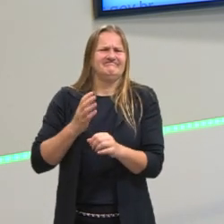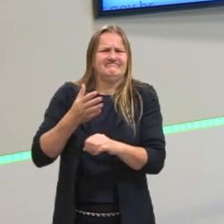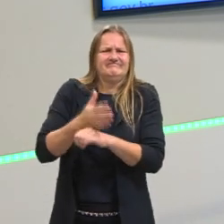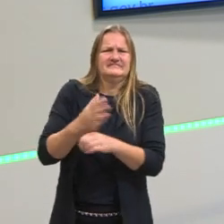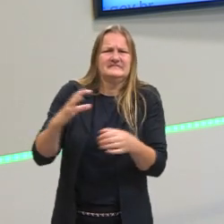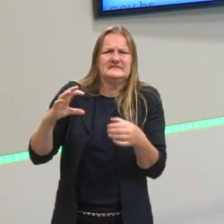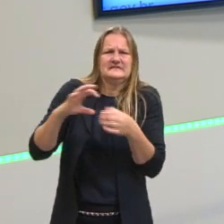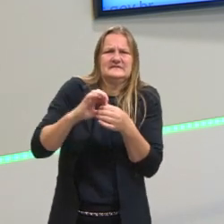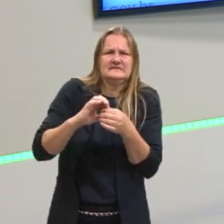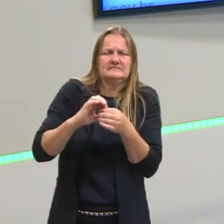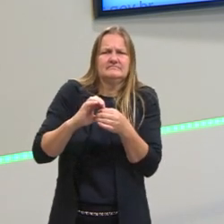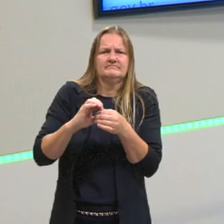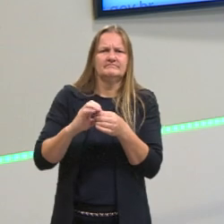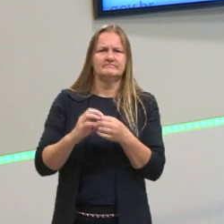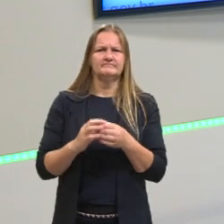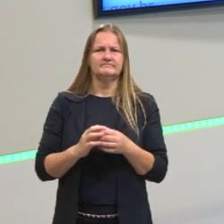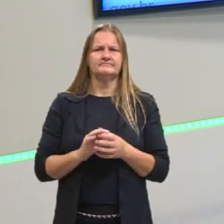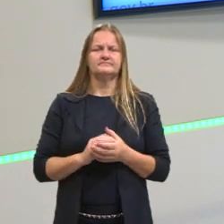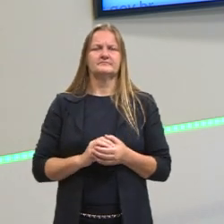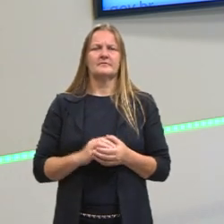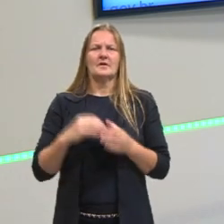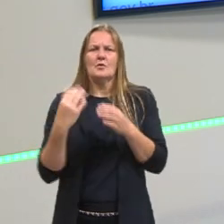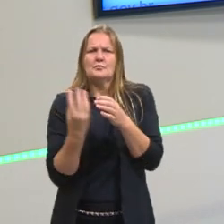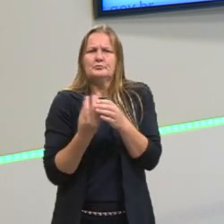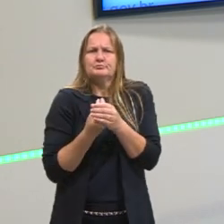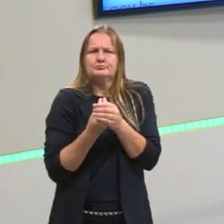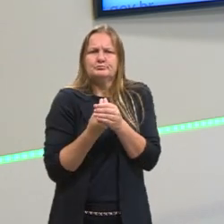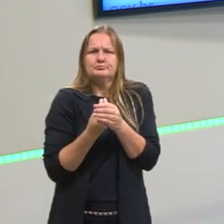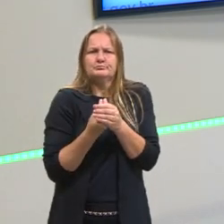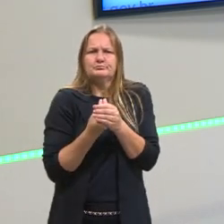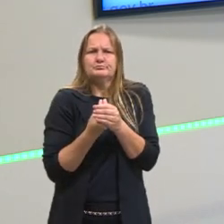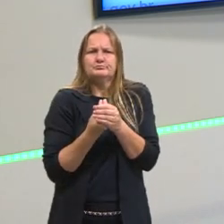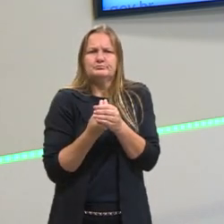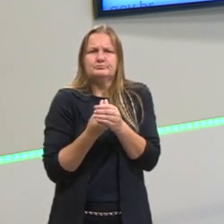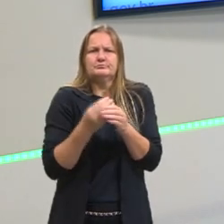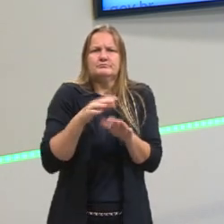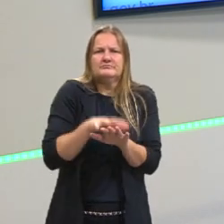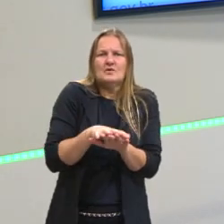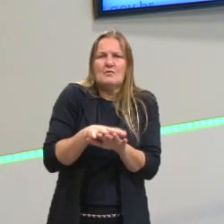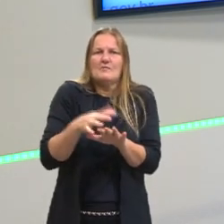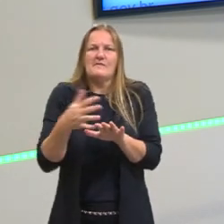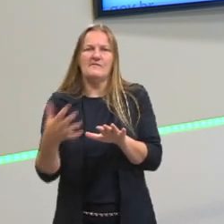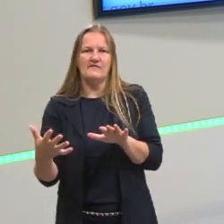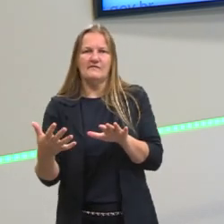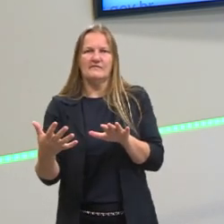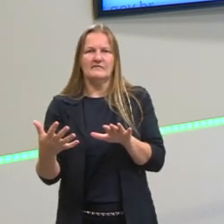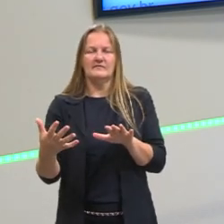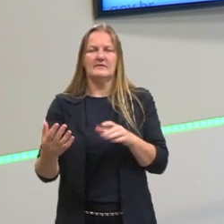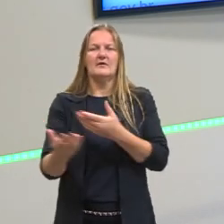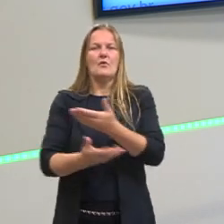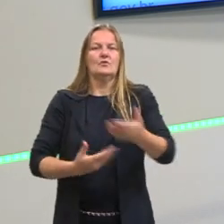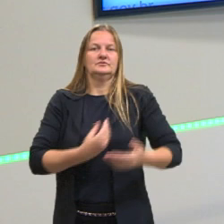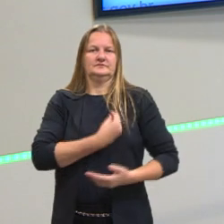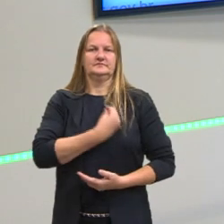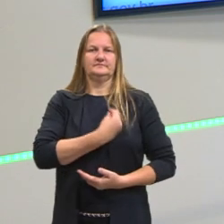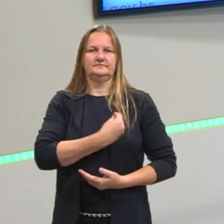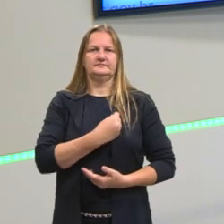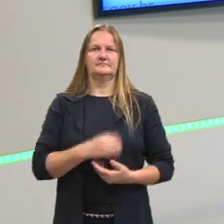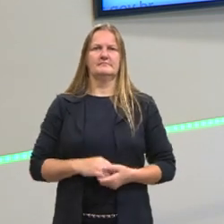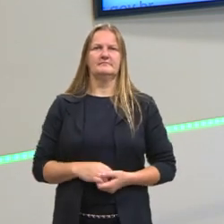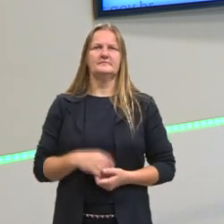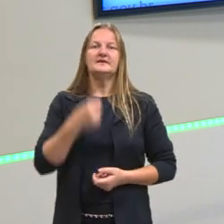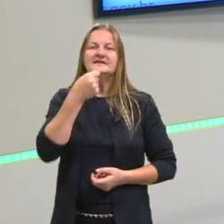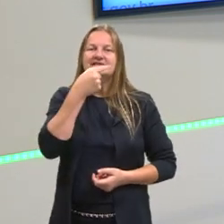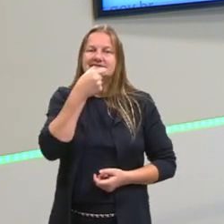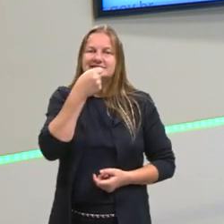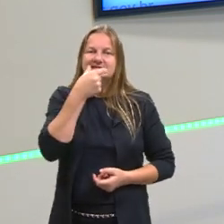Então, veja como é importante dar espaço, voz, para que as pessoas se sintam pertencidas no meio onde elas vivam. Tem uma charge bem